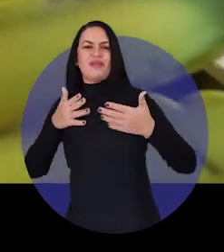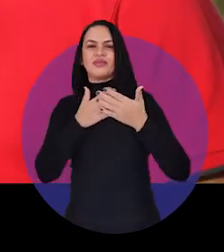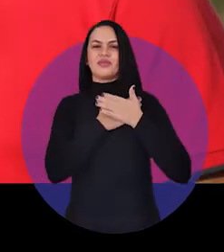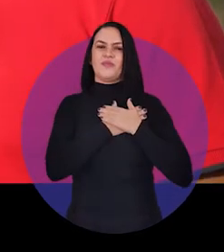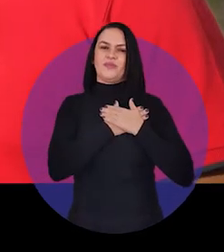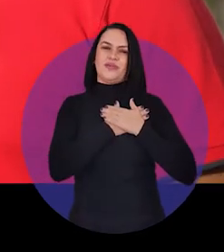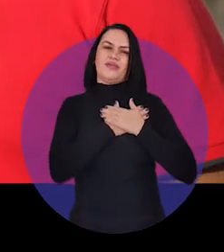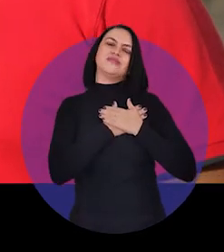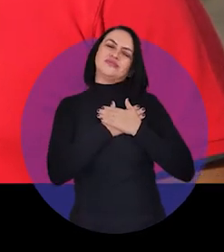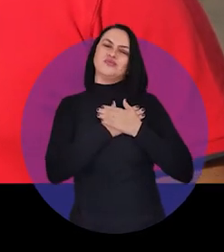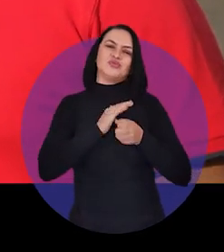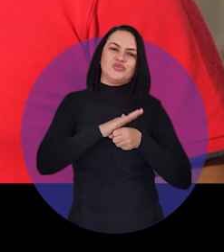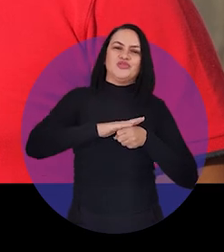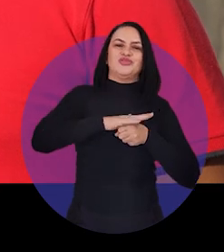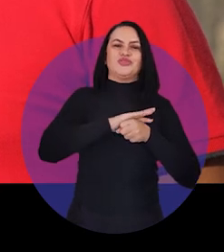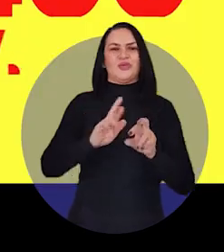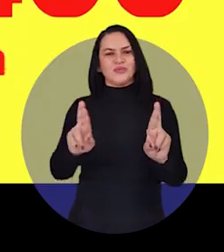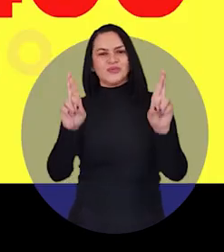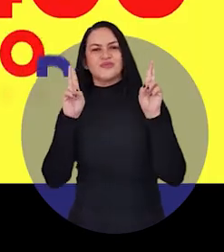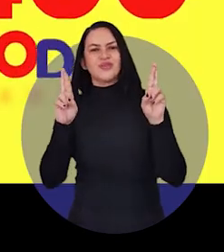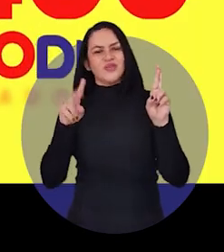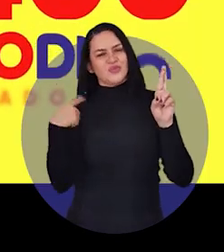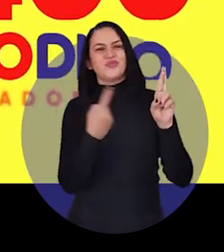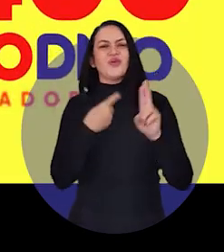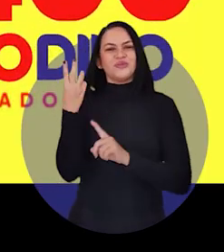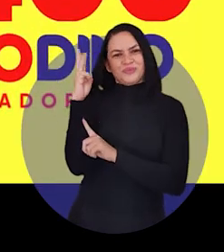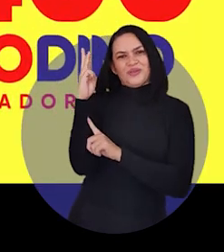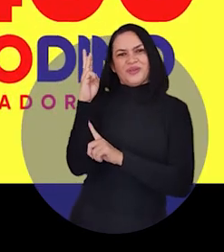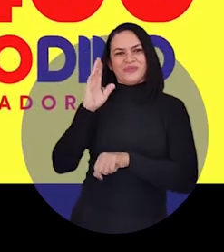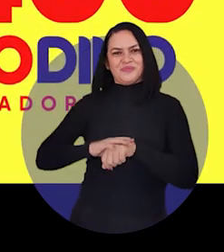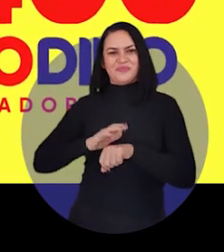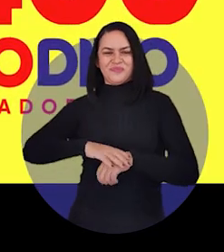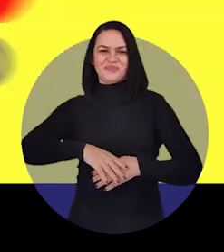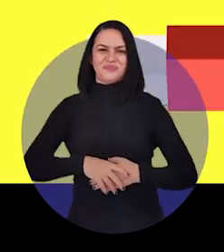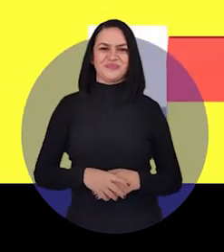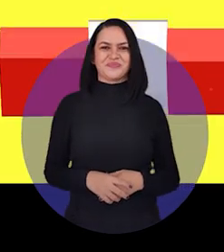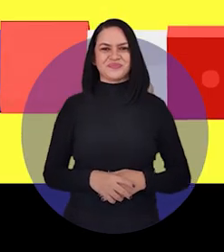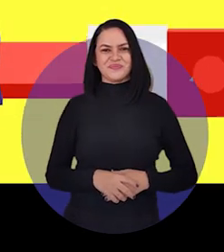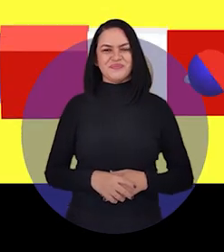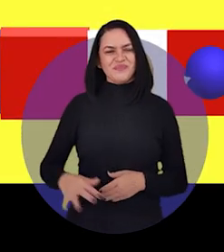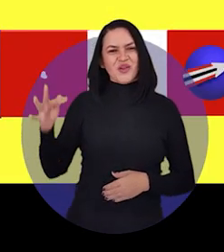e leva no peito um coração cheio de esperança, como o nosso Maranhão.